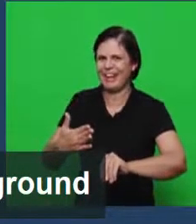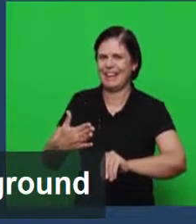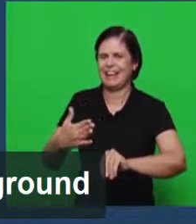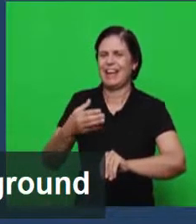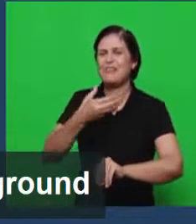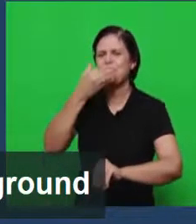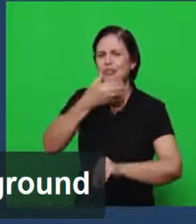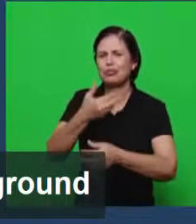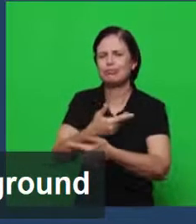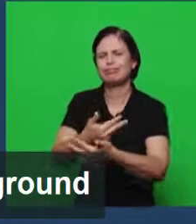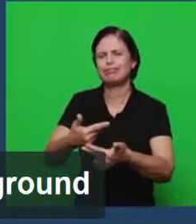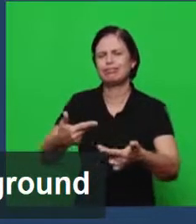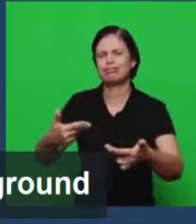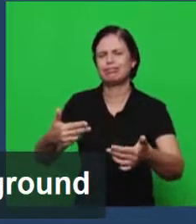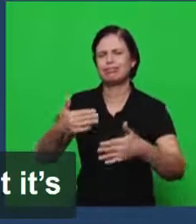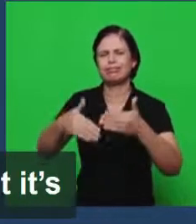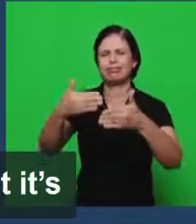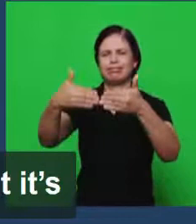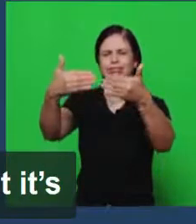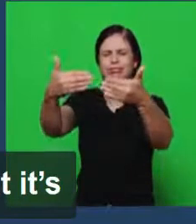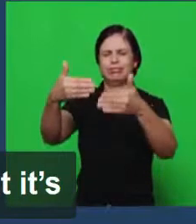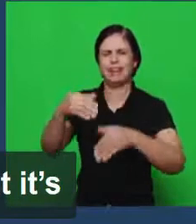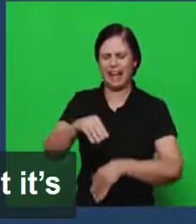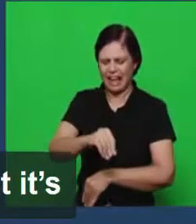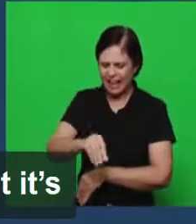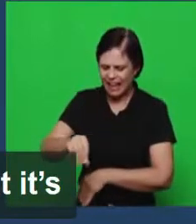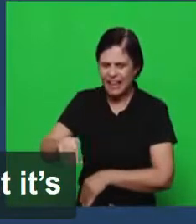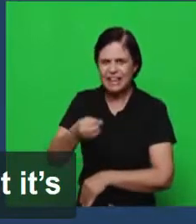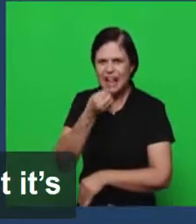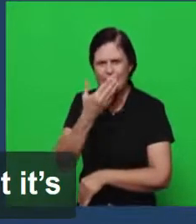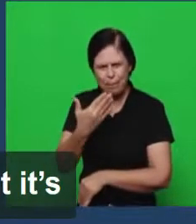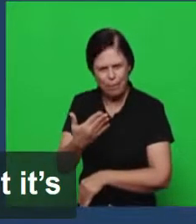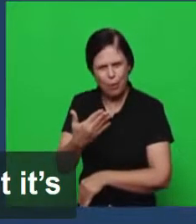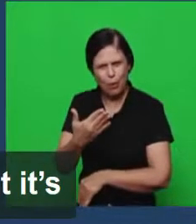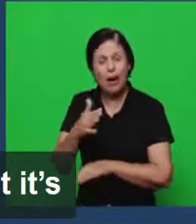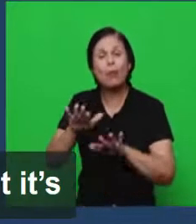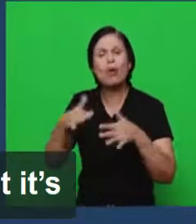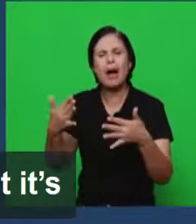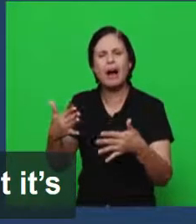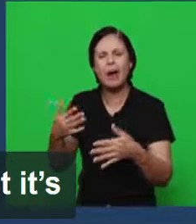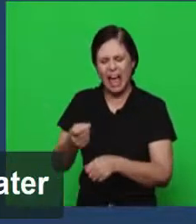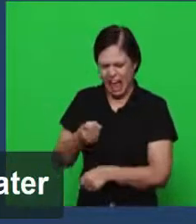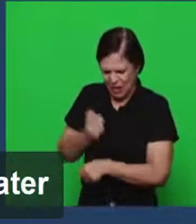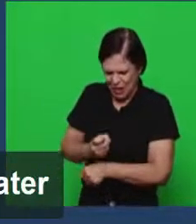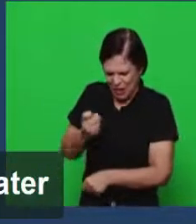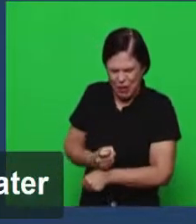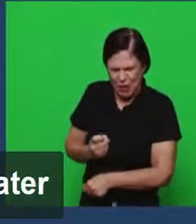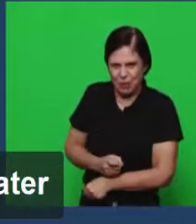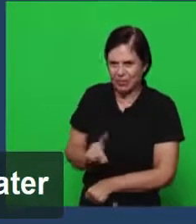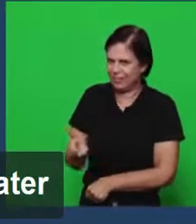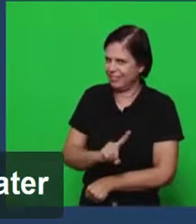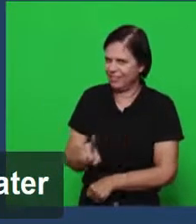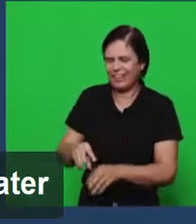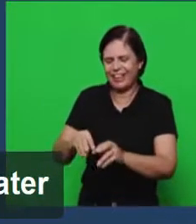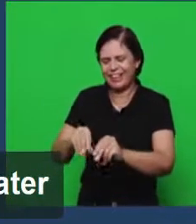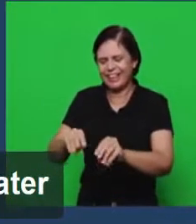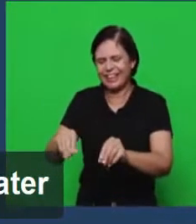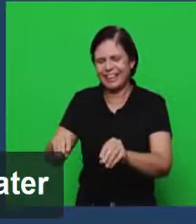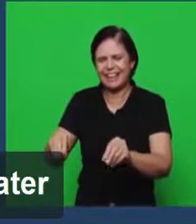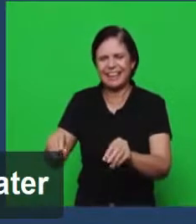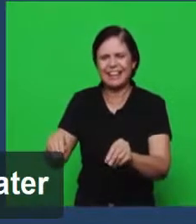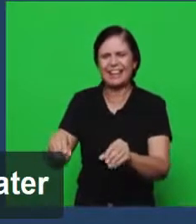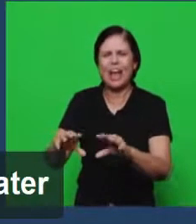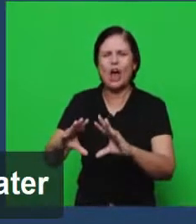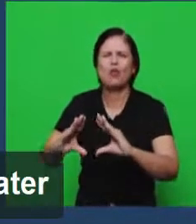o que é a boa terra a boa terra não é a terra solada a terra batida mas é a terra permeável aquela